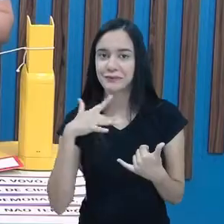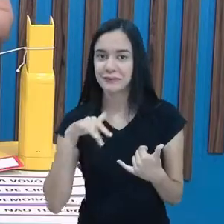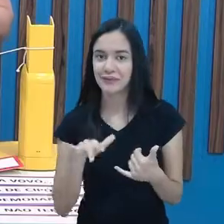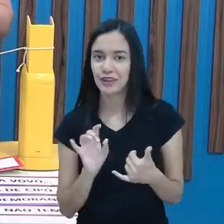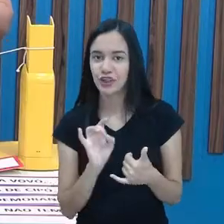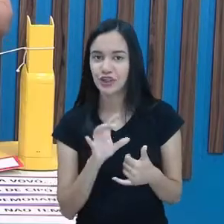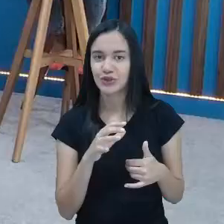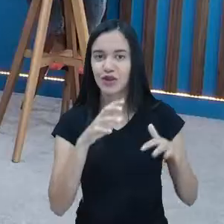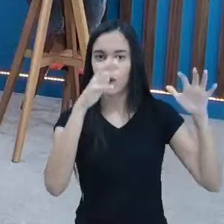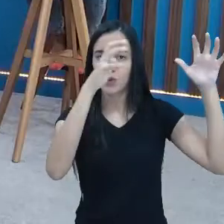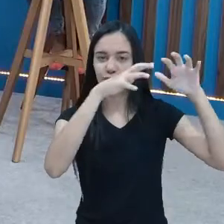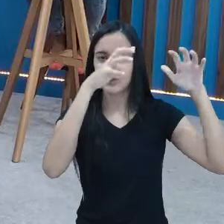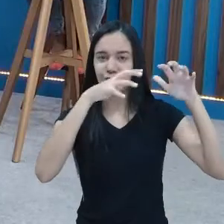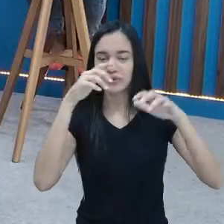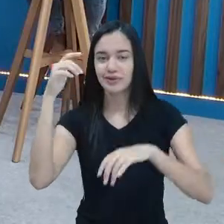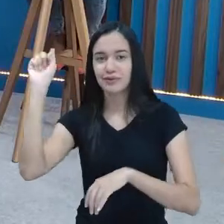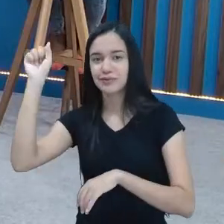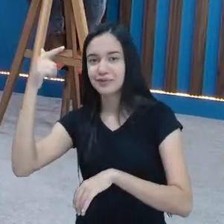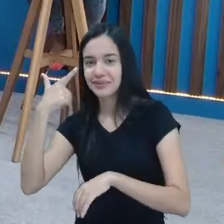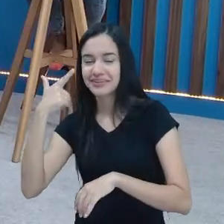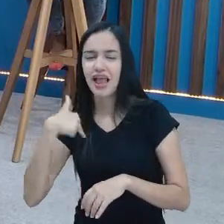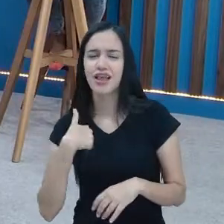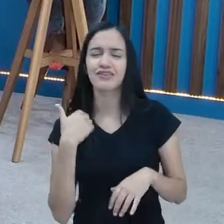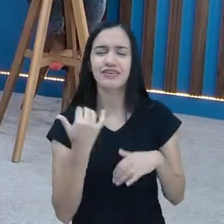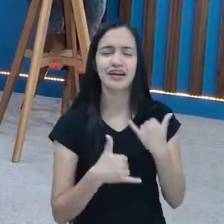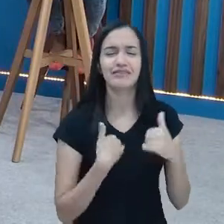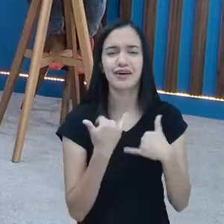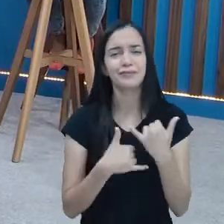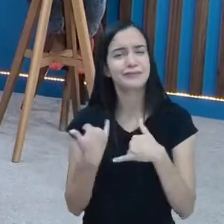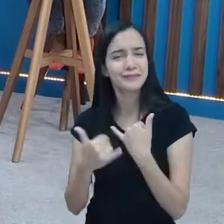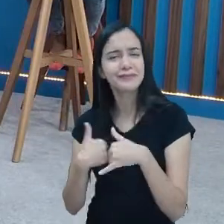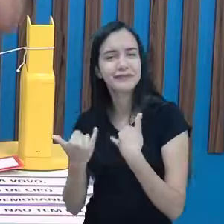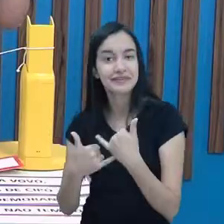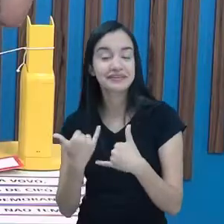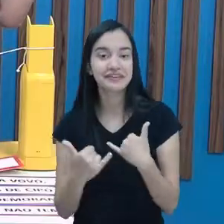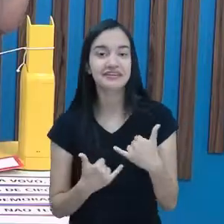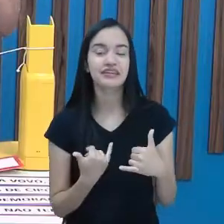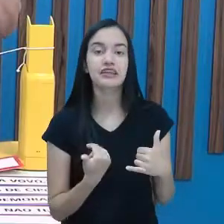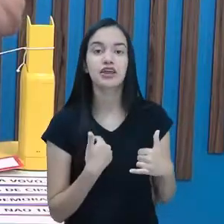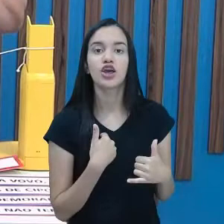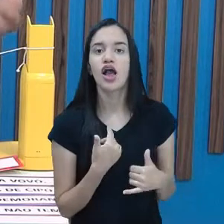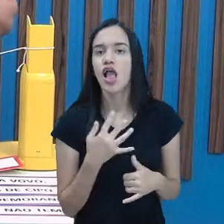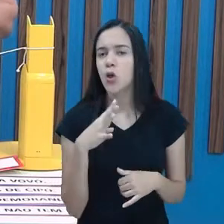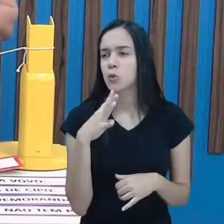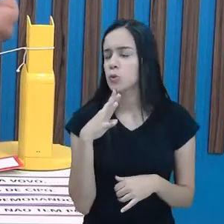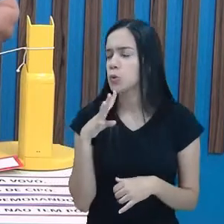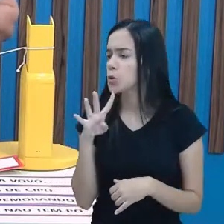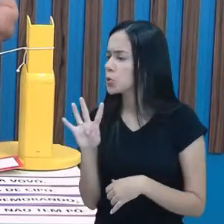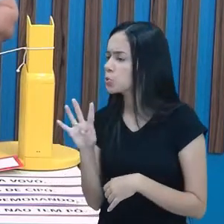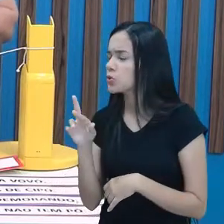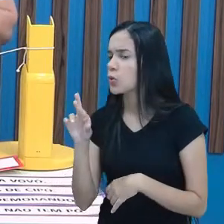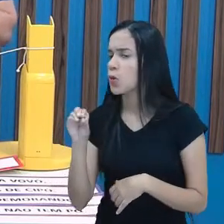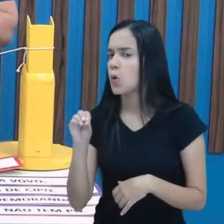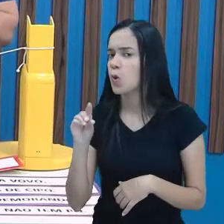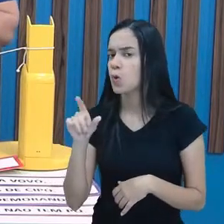sol e chuva, aí eu ficava... Sol e chuva, casamento de viúva. Chuva e sol, casamento de espanhol. Não conhecia do roxinol.